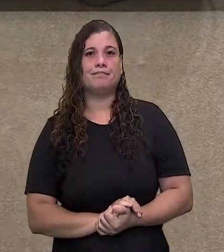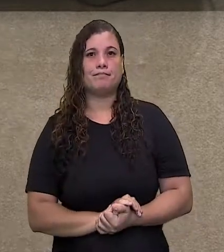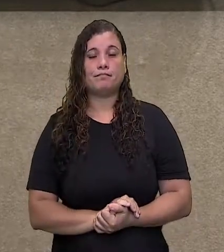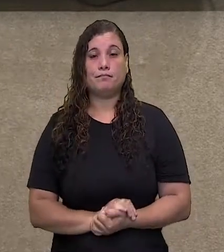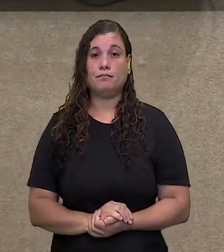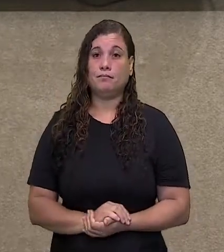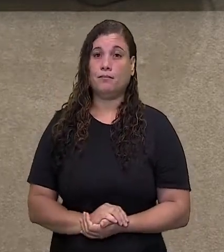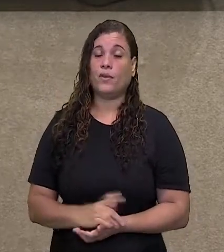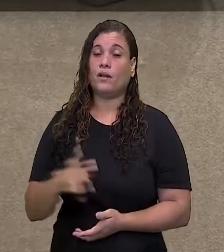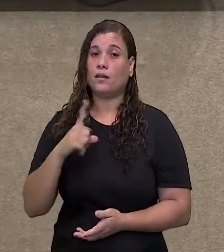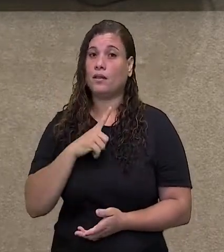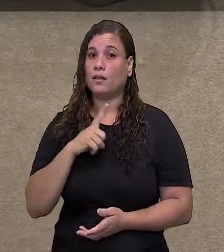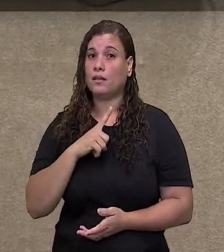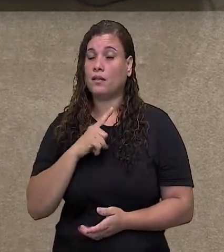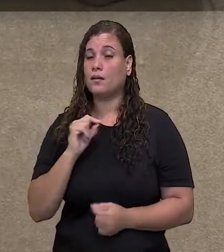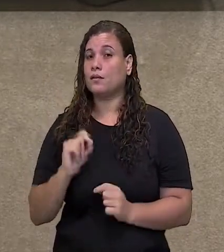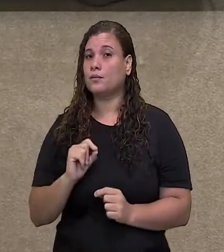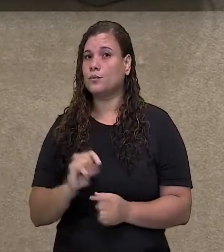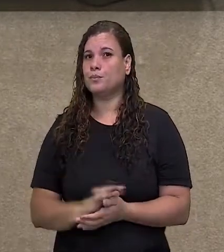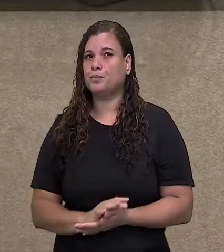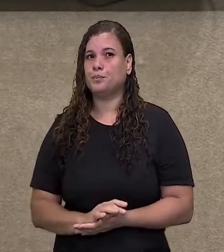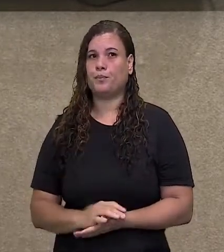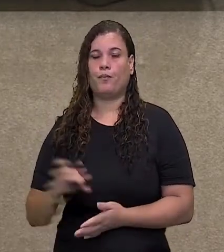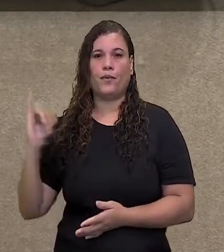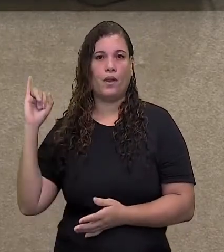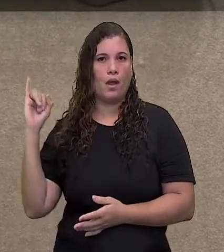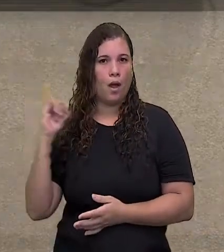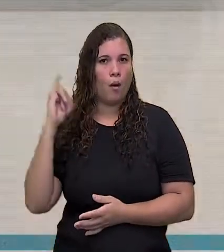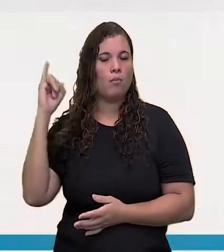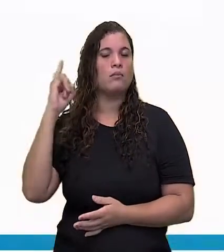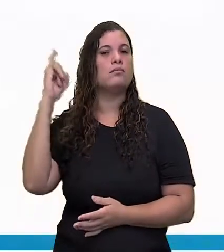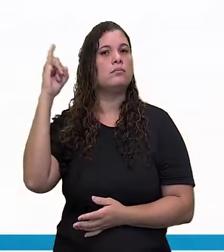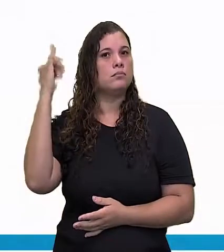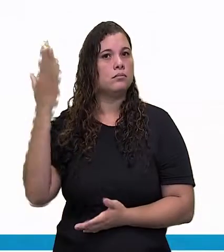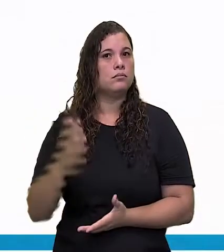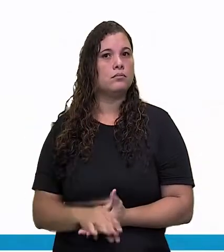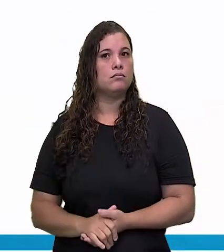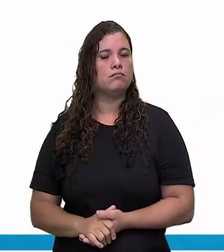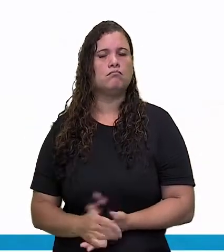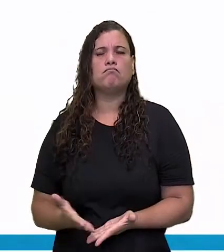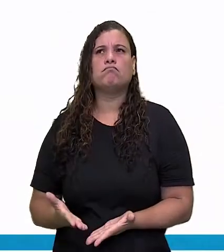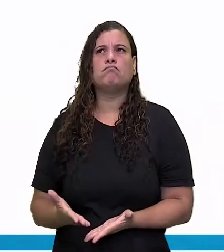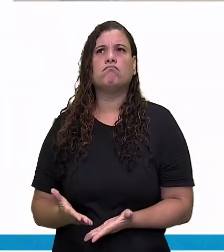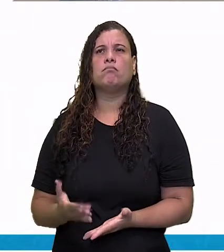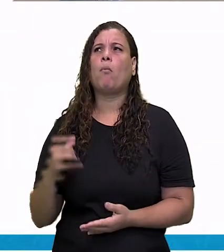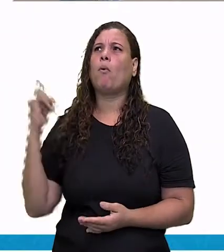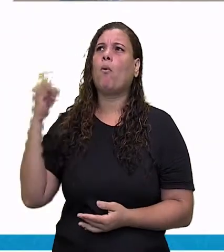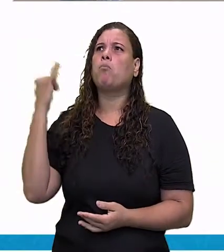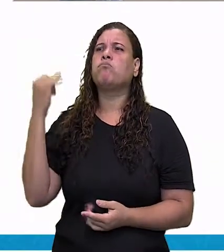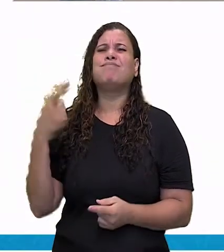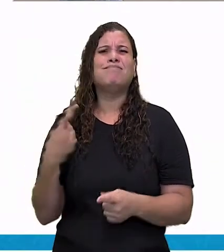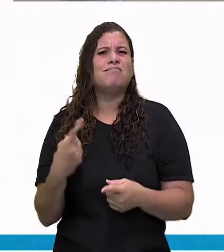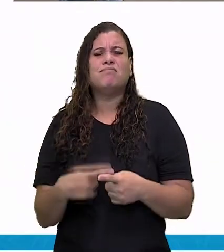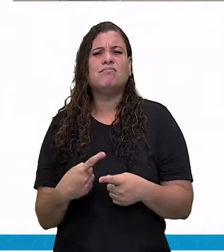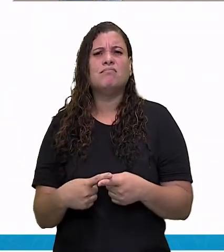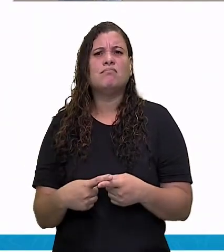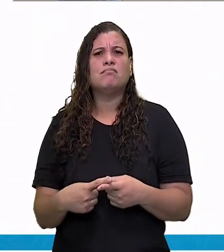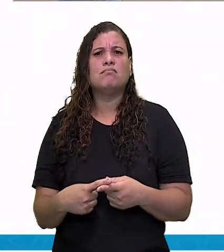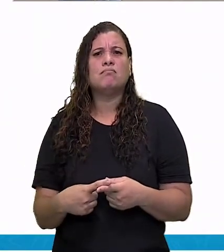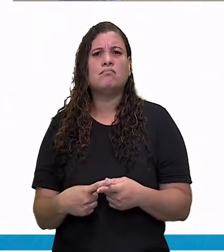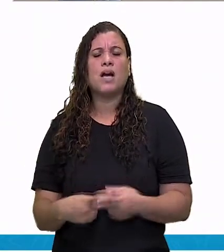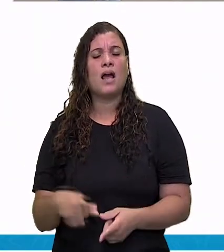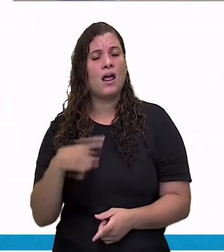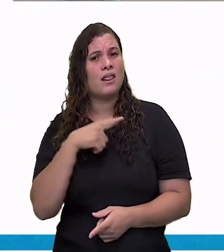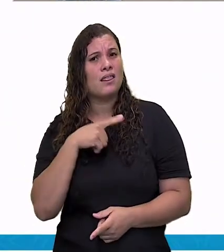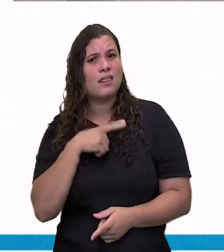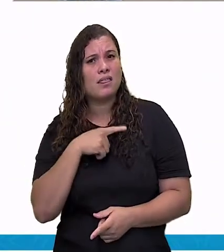E a gente tem a importância. Por que existir patrimônio histórico? Por que a gente fala sobre